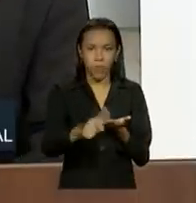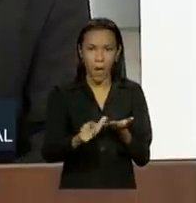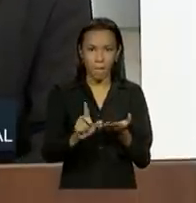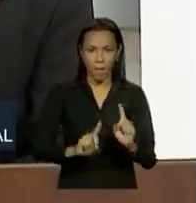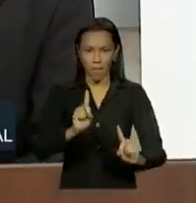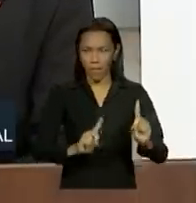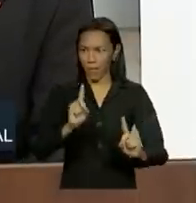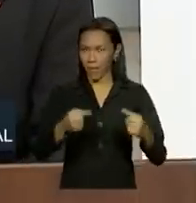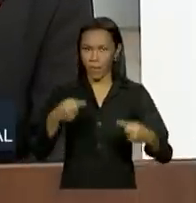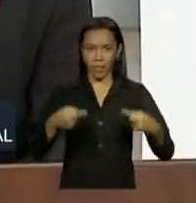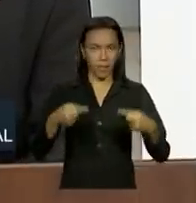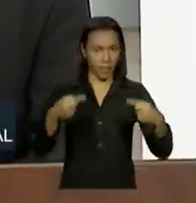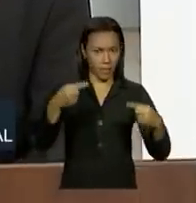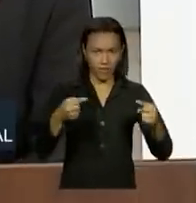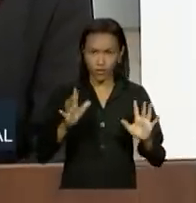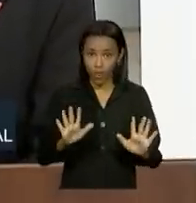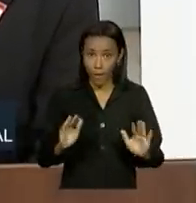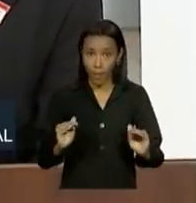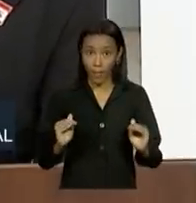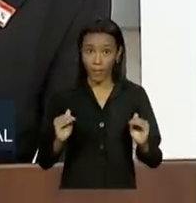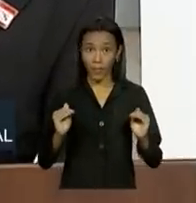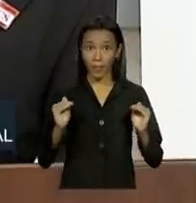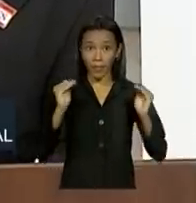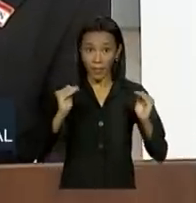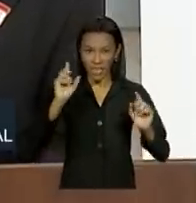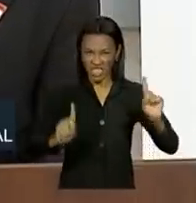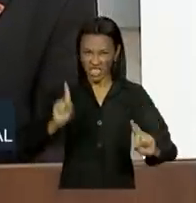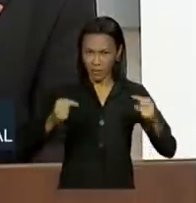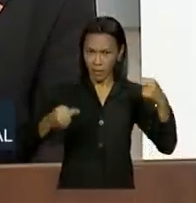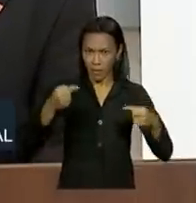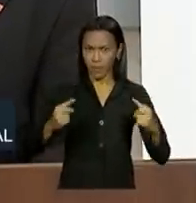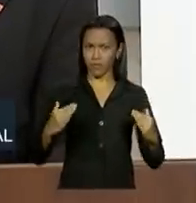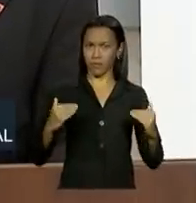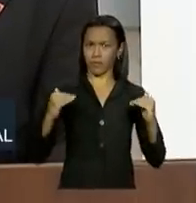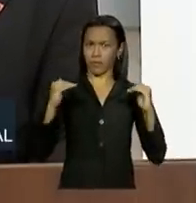competitividade? Para aumentar a disputa?